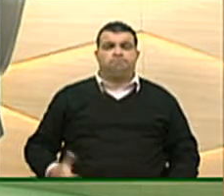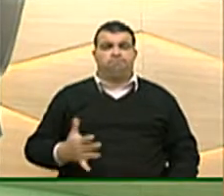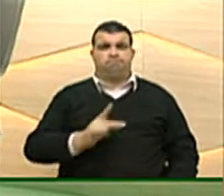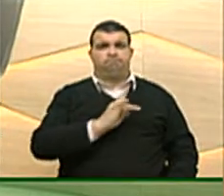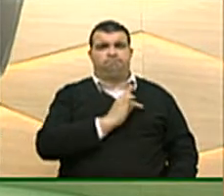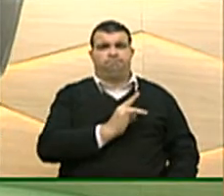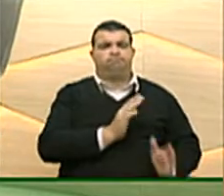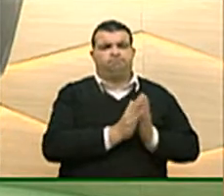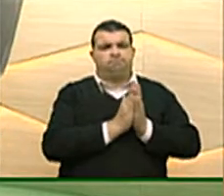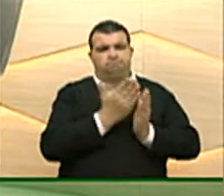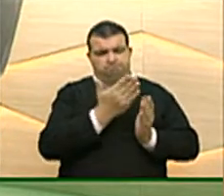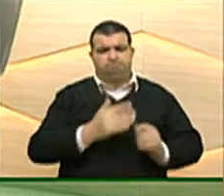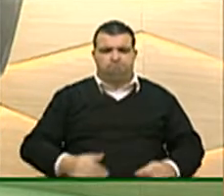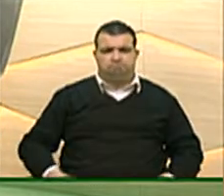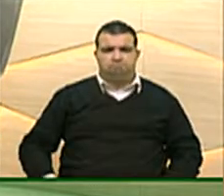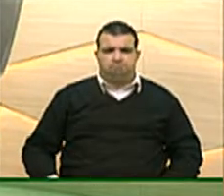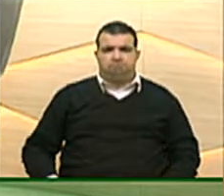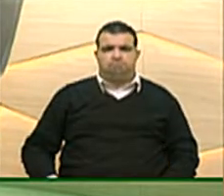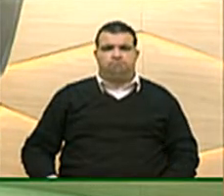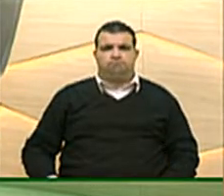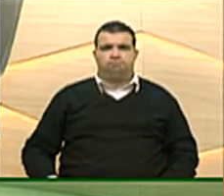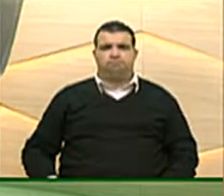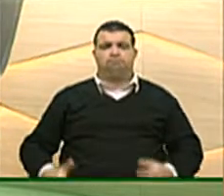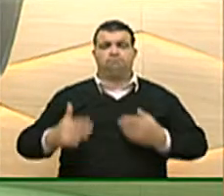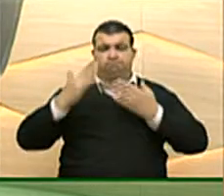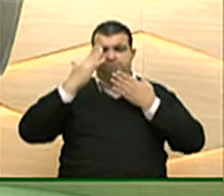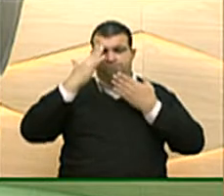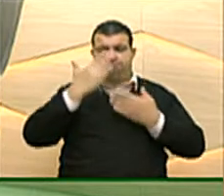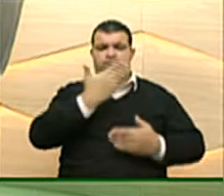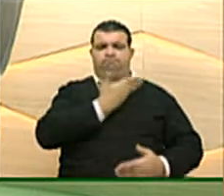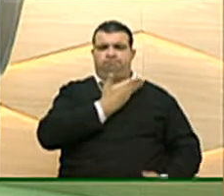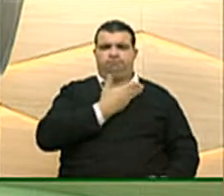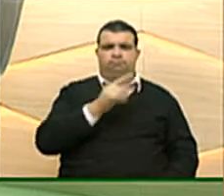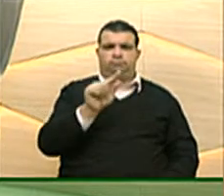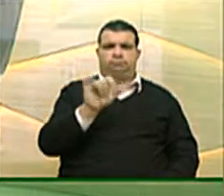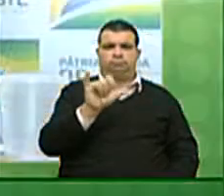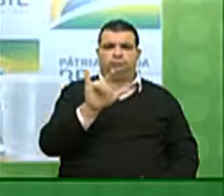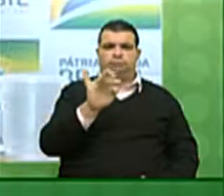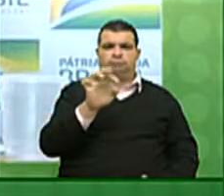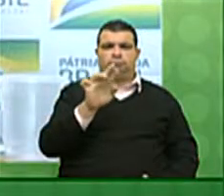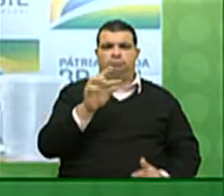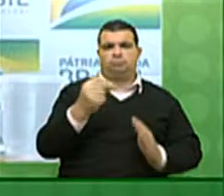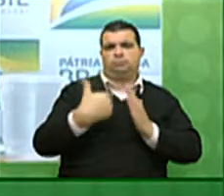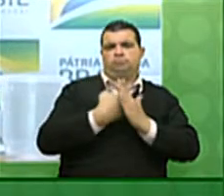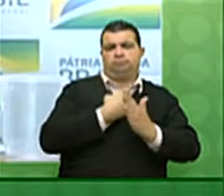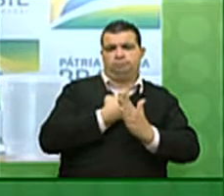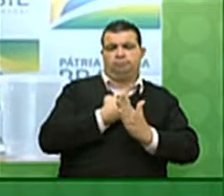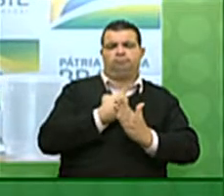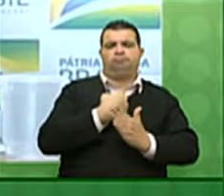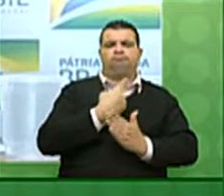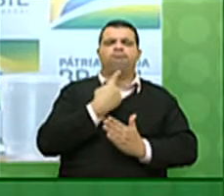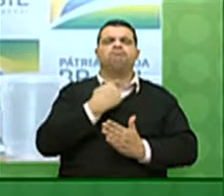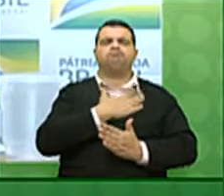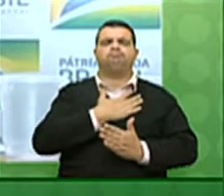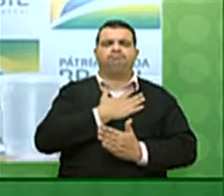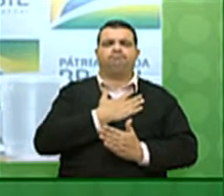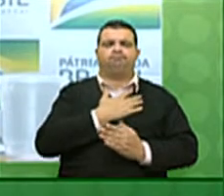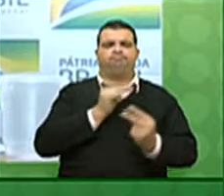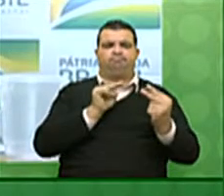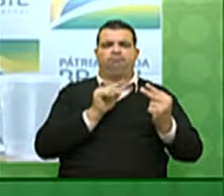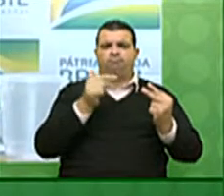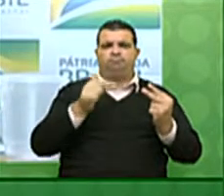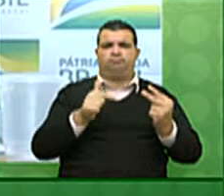-presidente, por favor. Obrigado, meu amigo Gilberto Petri, pela pergunta. Satisfação poder revê-lo.